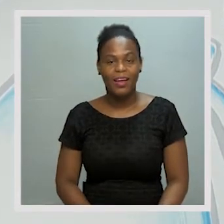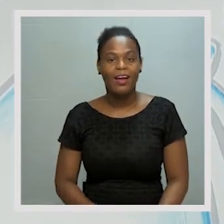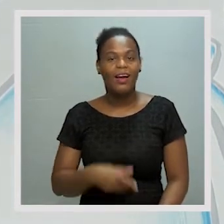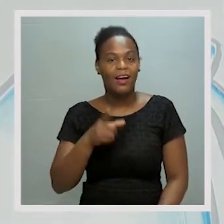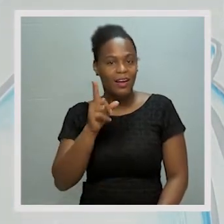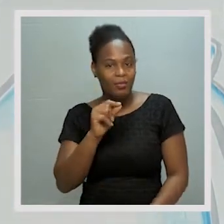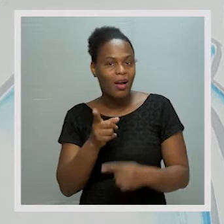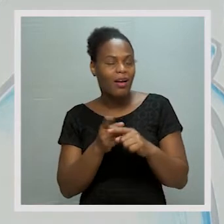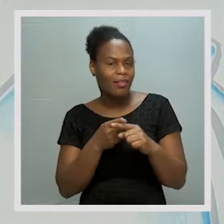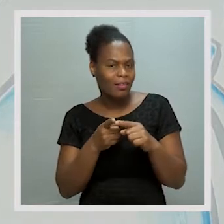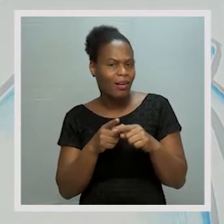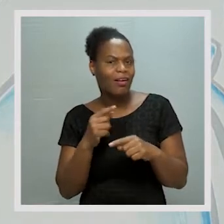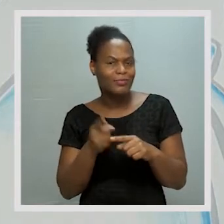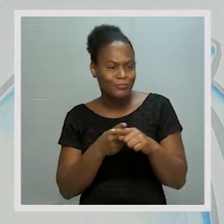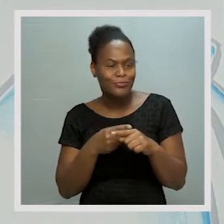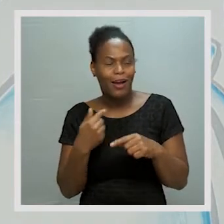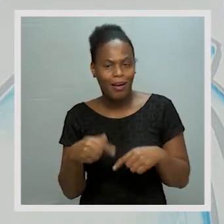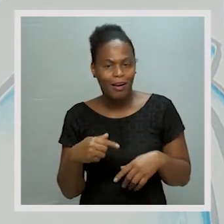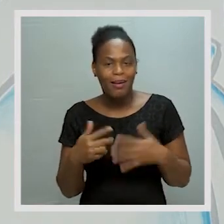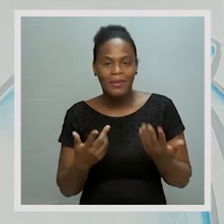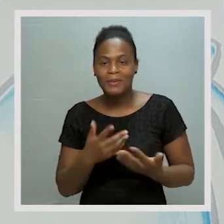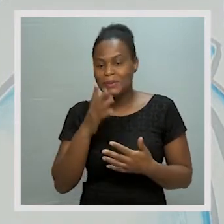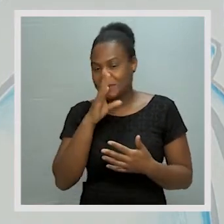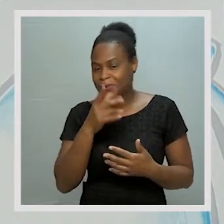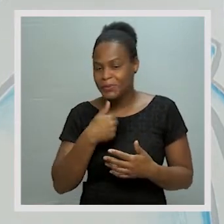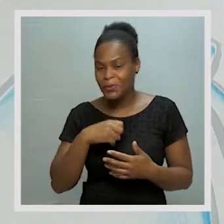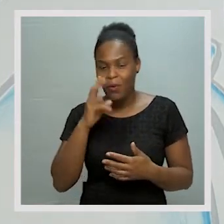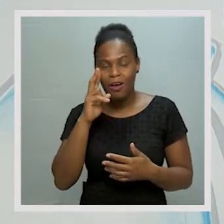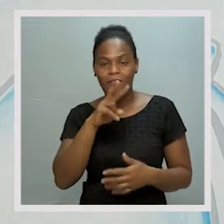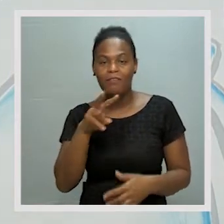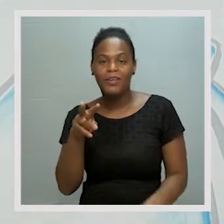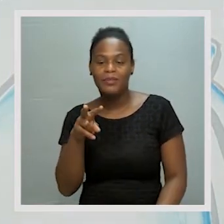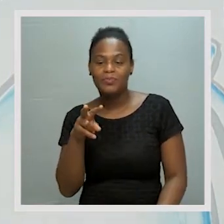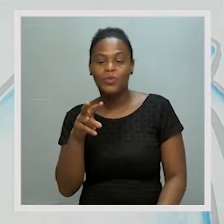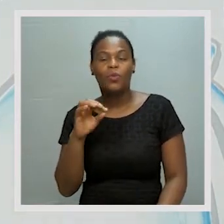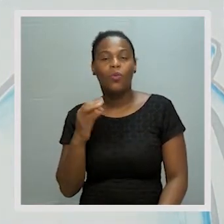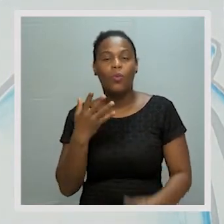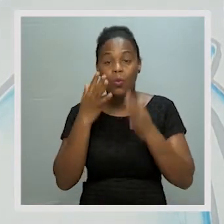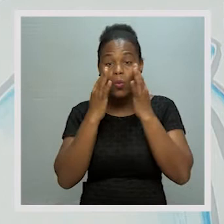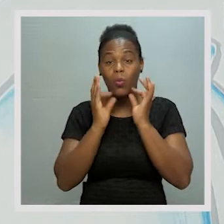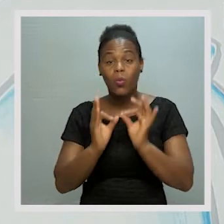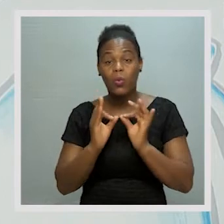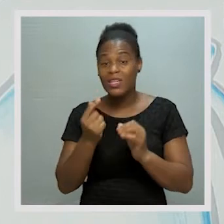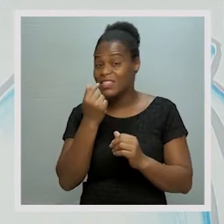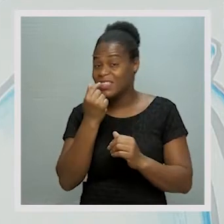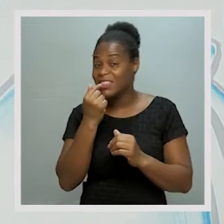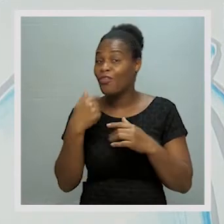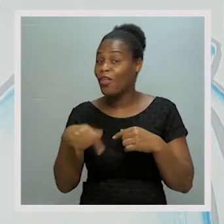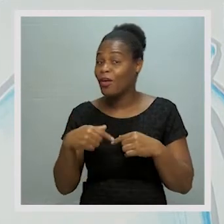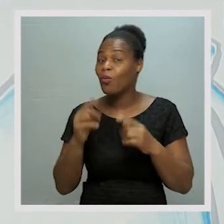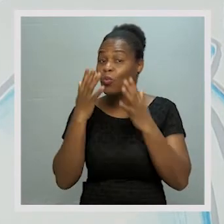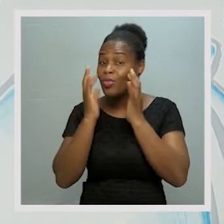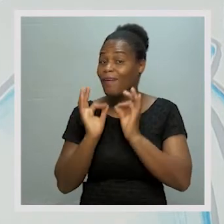E seria muito interessante revermos o quê? Os cuidados a ter com os nossos